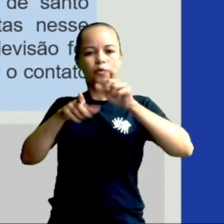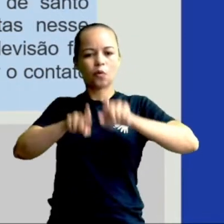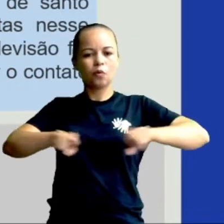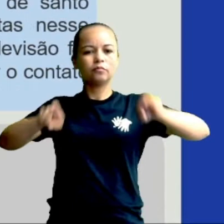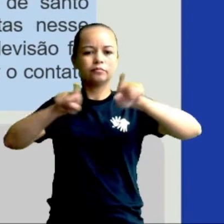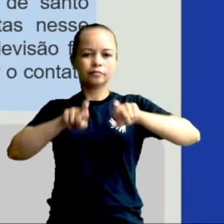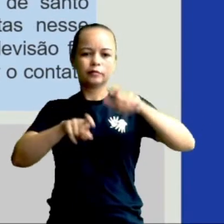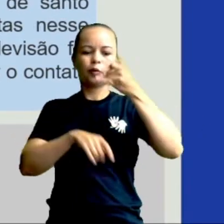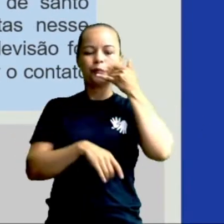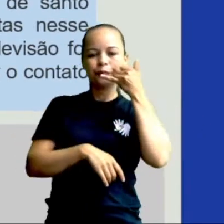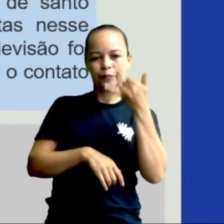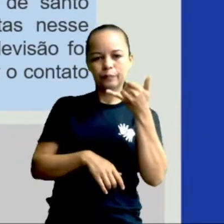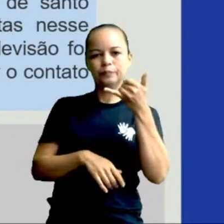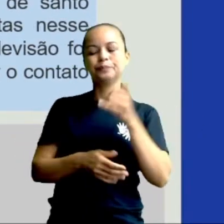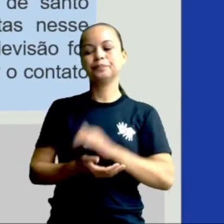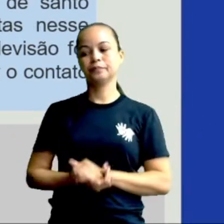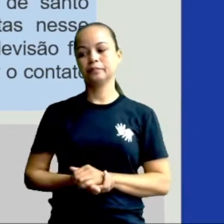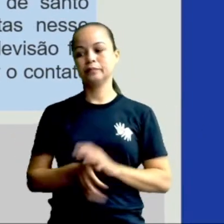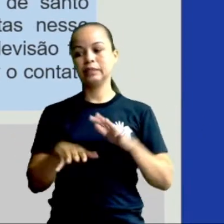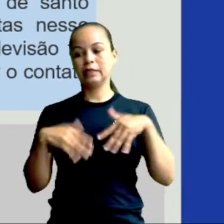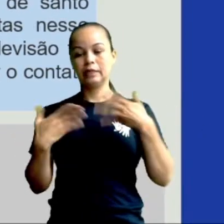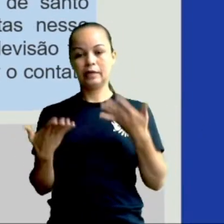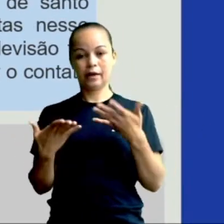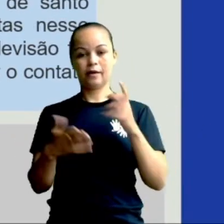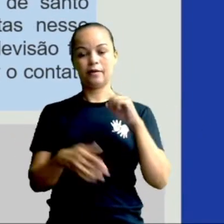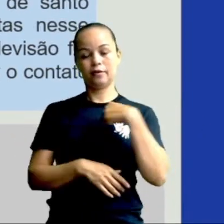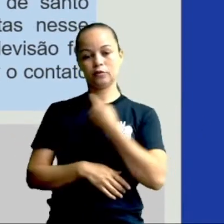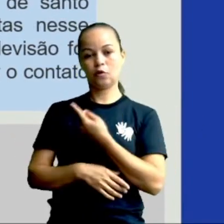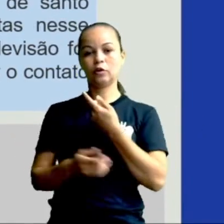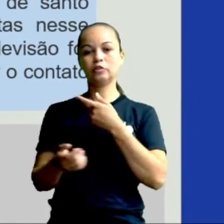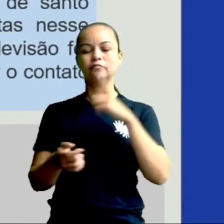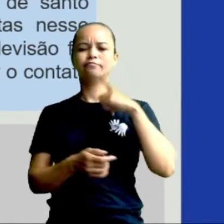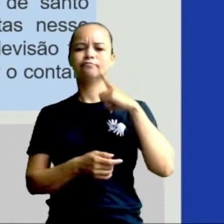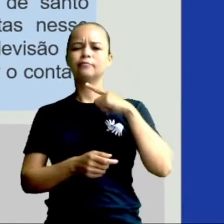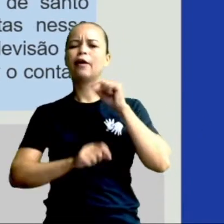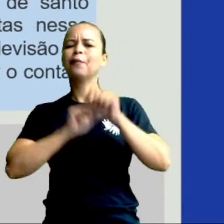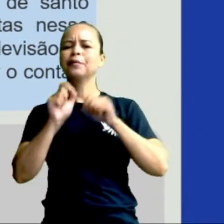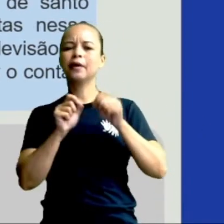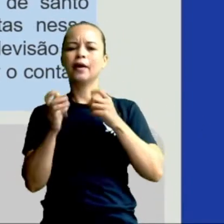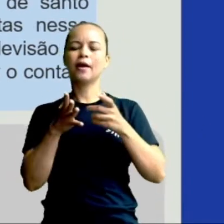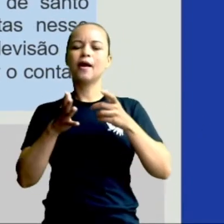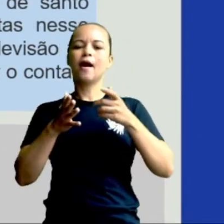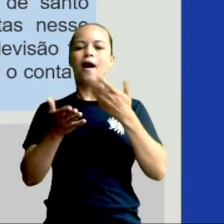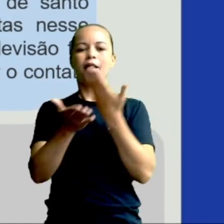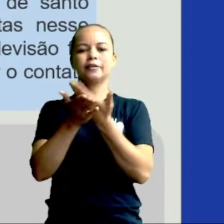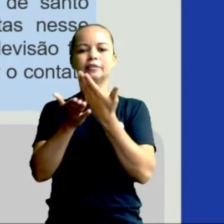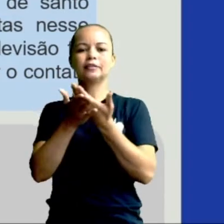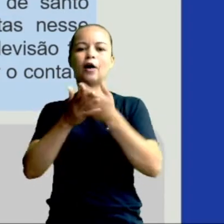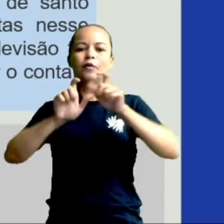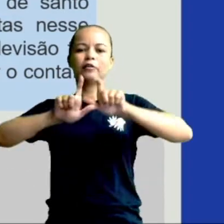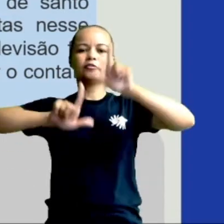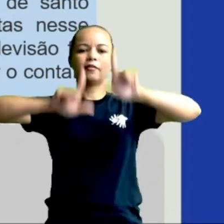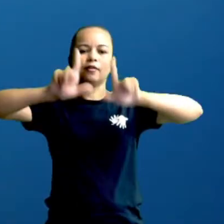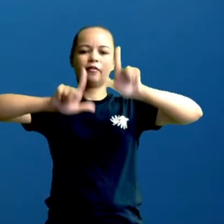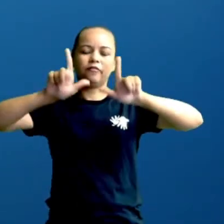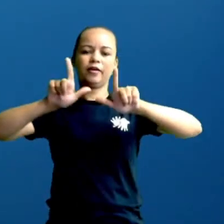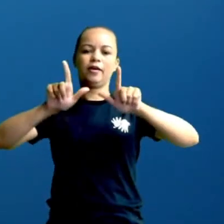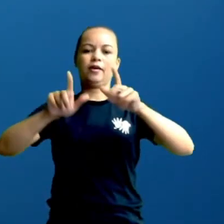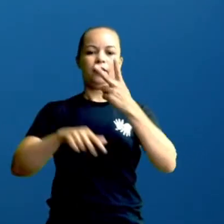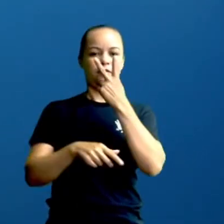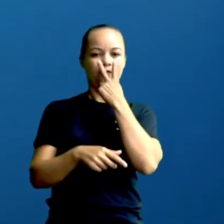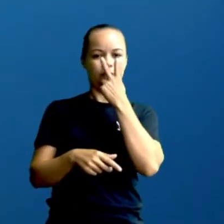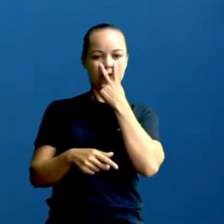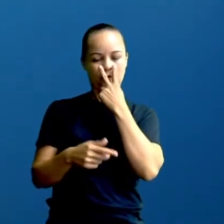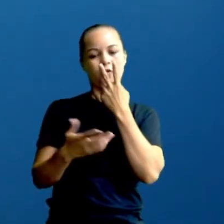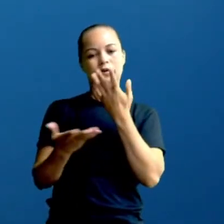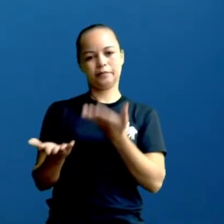né? E aí, nós viemos, né, a ter as aulas na TV em Vitória de Santo Antão. Vejam só, vamos